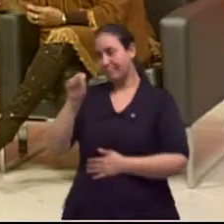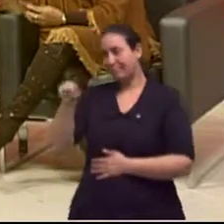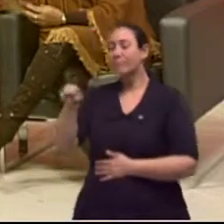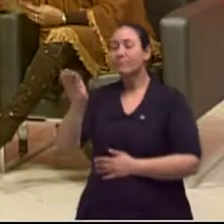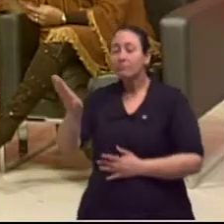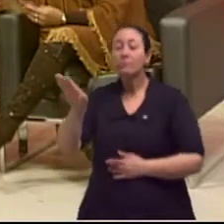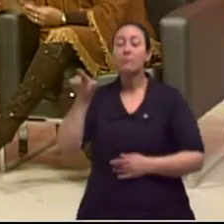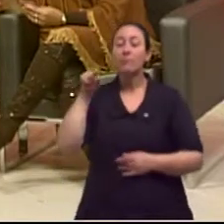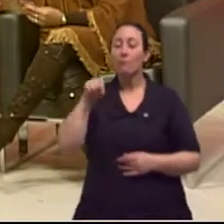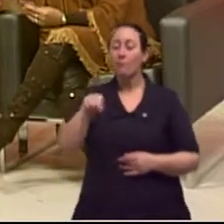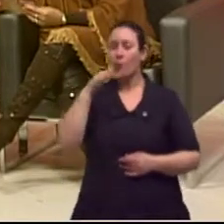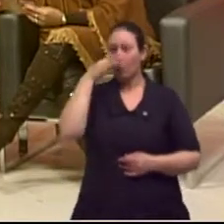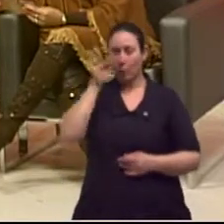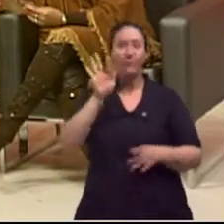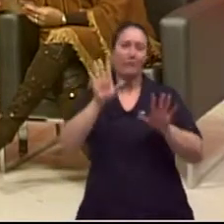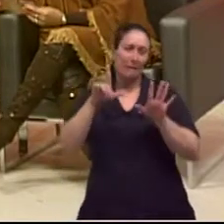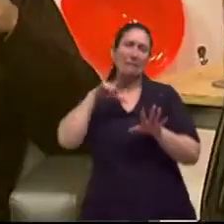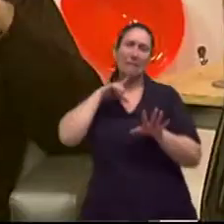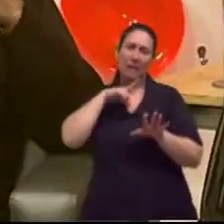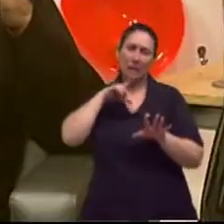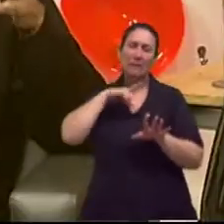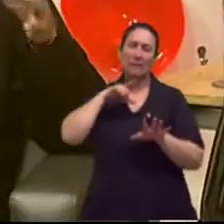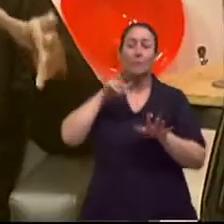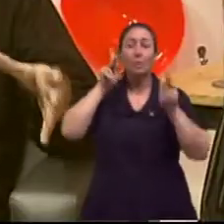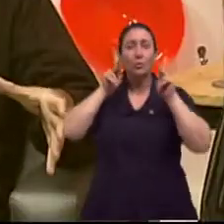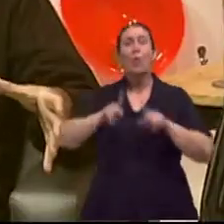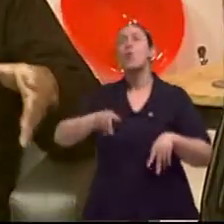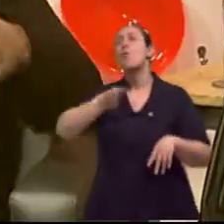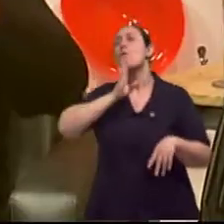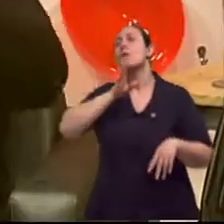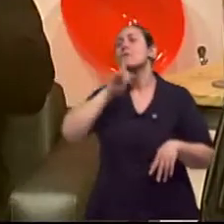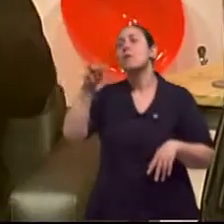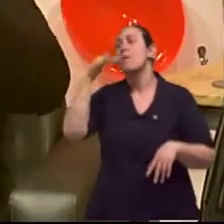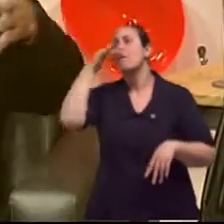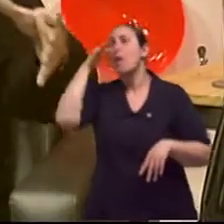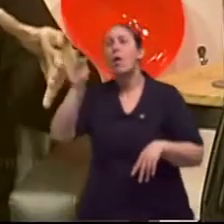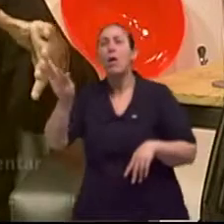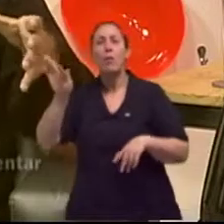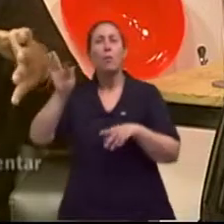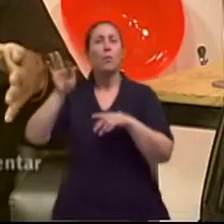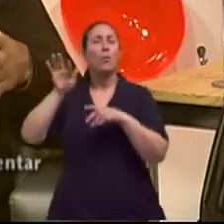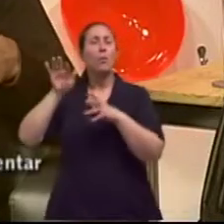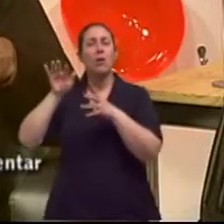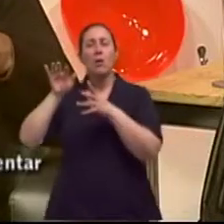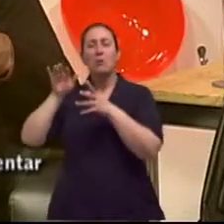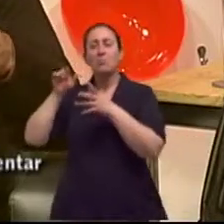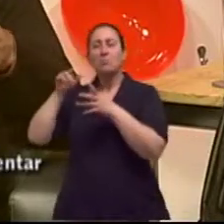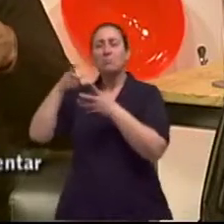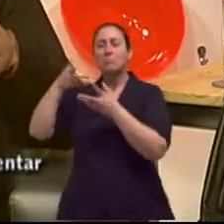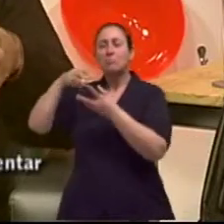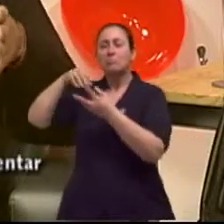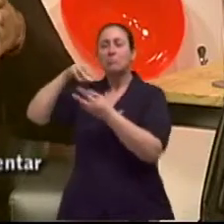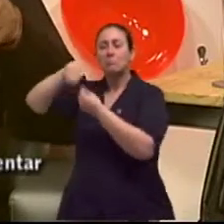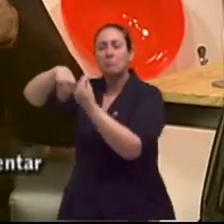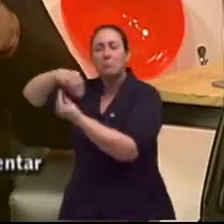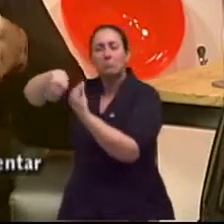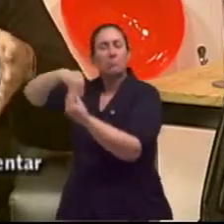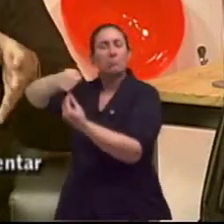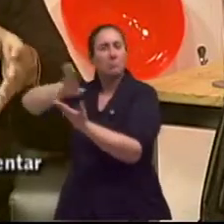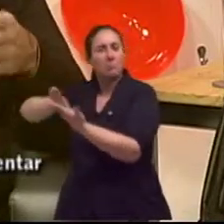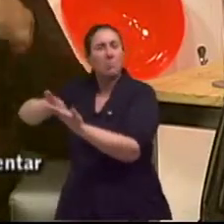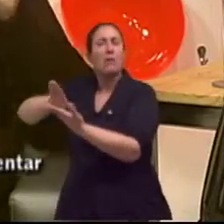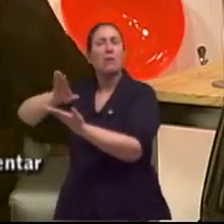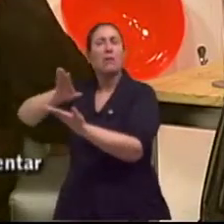tá? São, nós conhecemos, as pessoas conhecem o floral de barra e são florais que têm uma